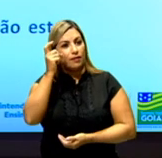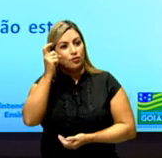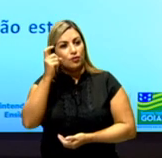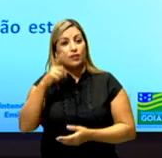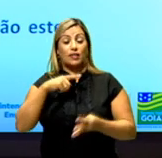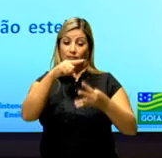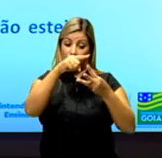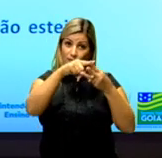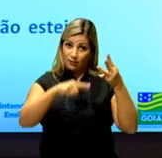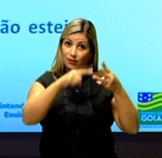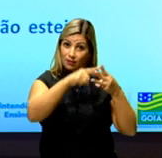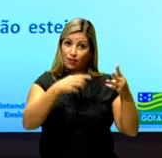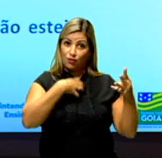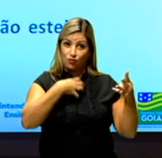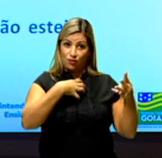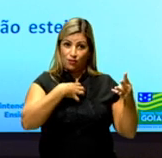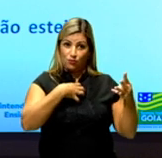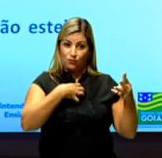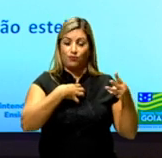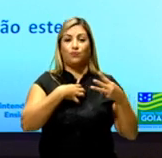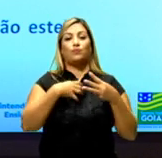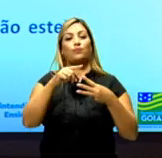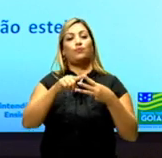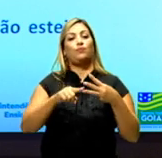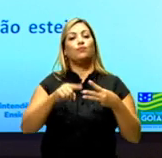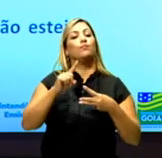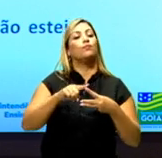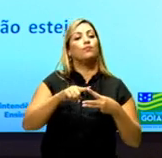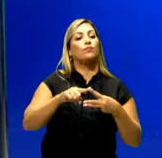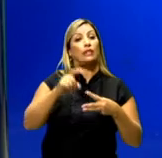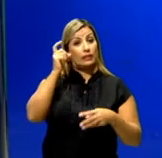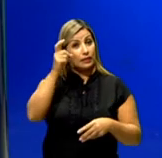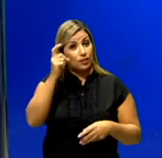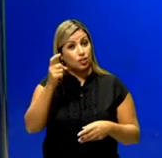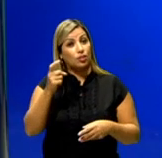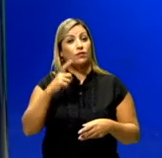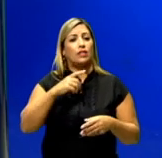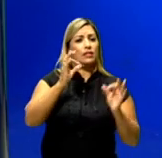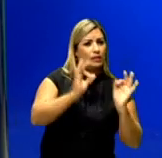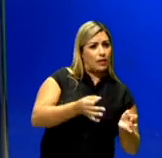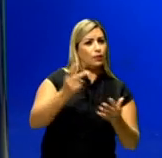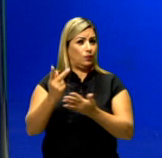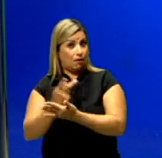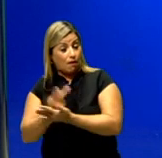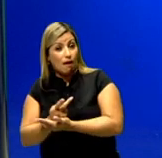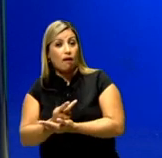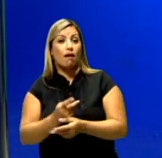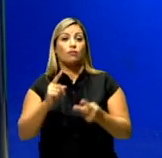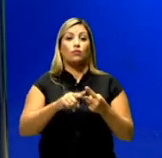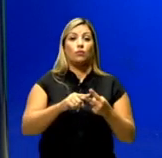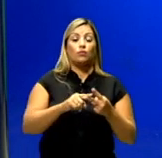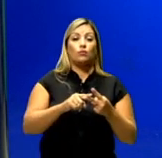três maneiras de você calcular o balanceamento. O método tentativa, que é de acerto ou erro. O método